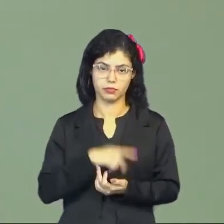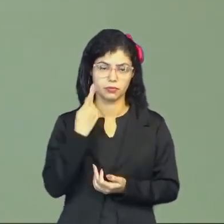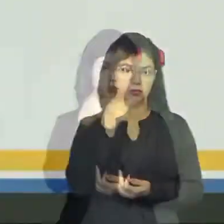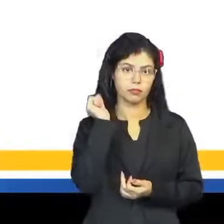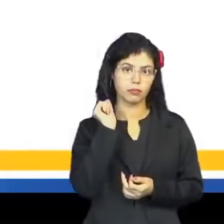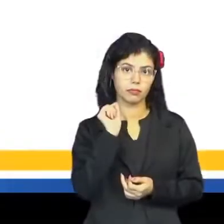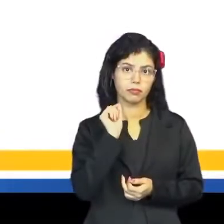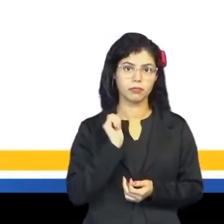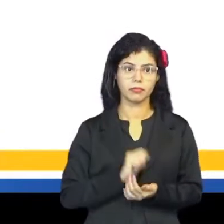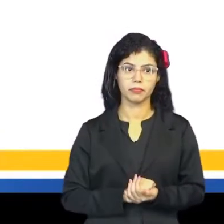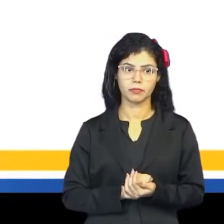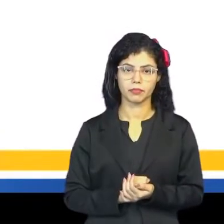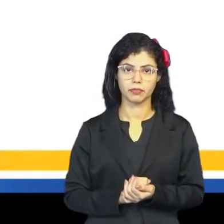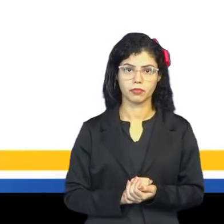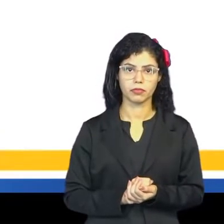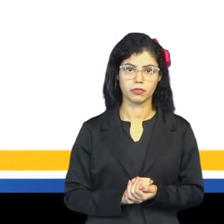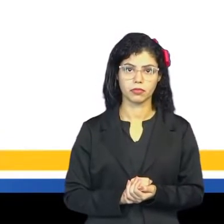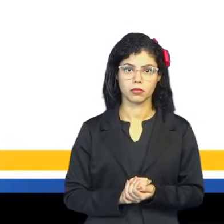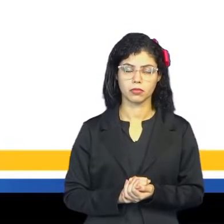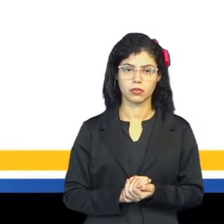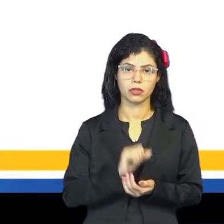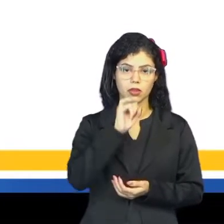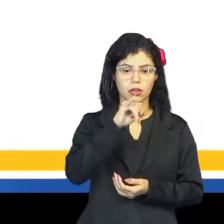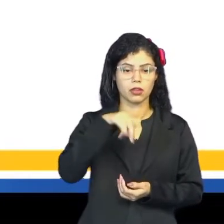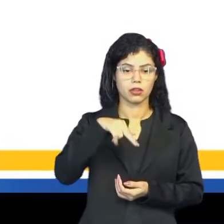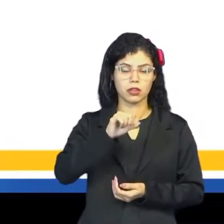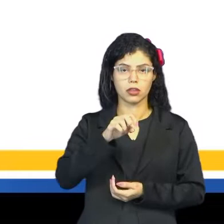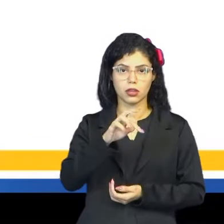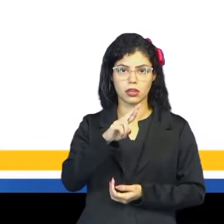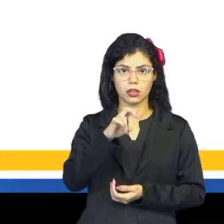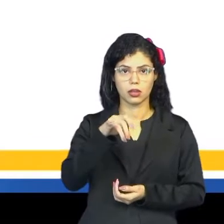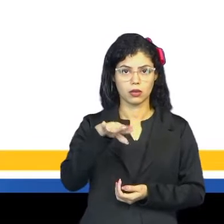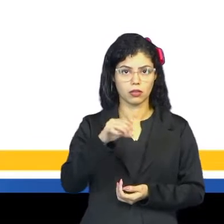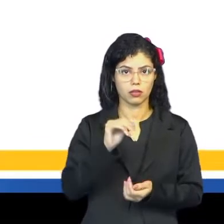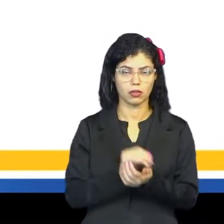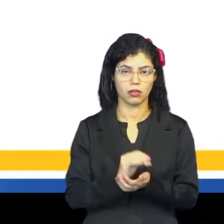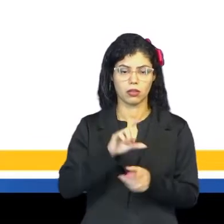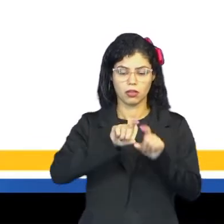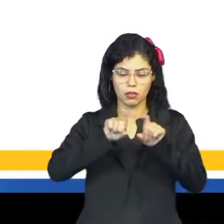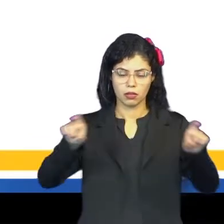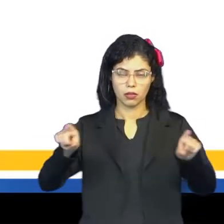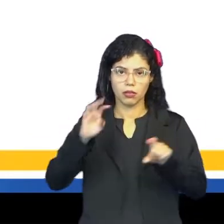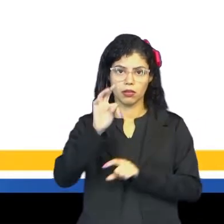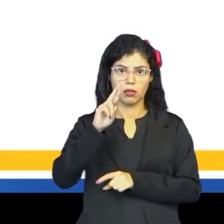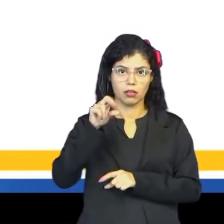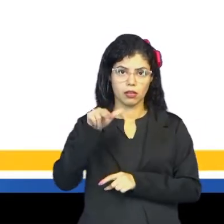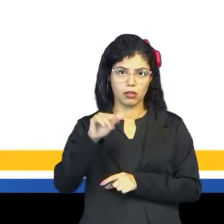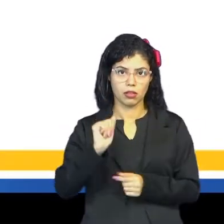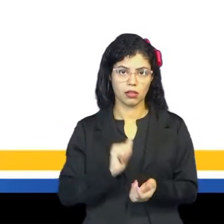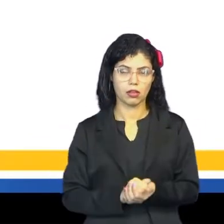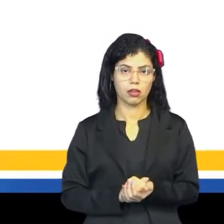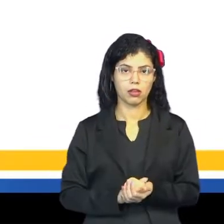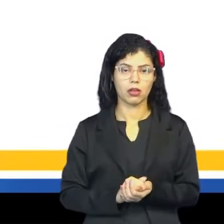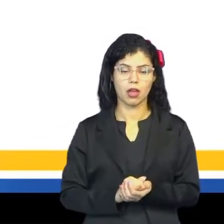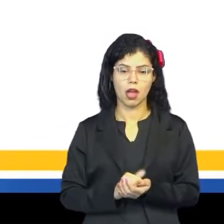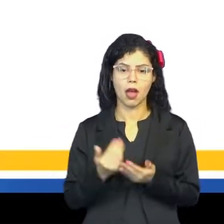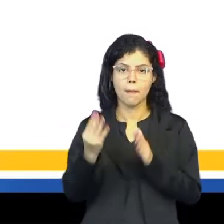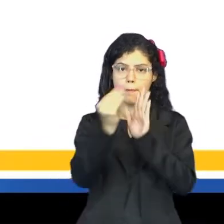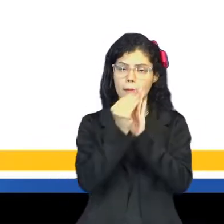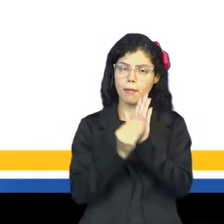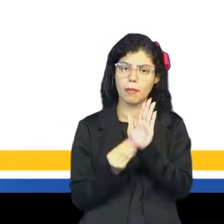Dizemos que os instrumentos, tá? Régua, treina e treina, são padronizados.